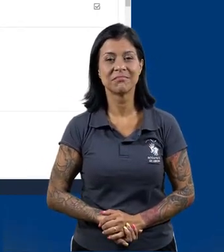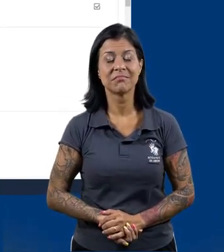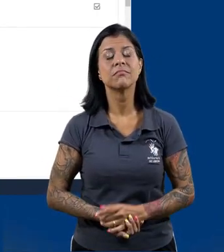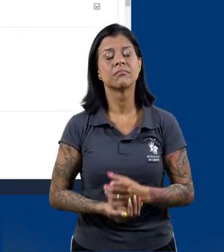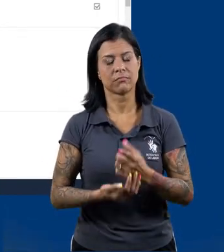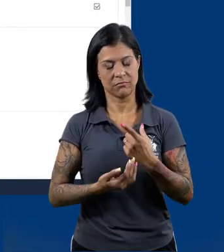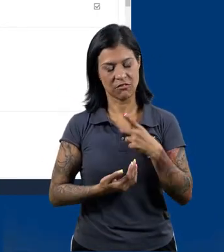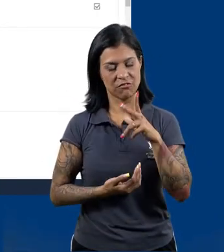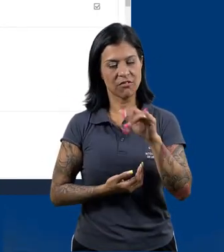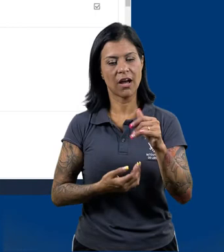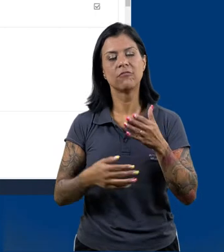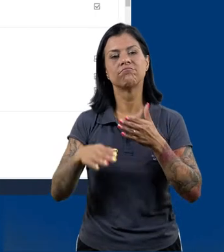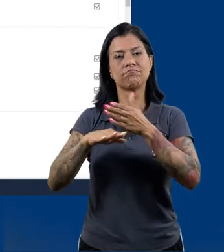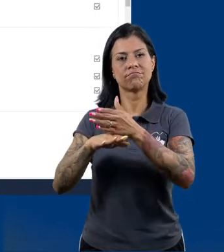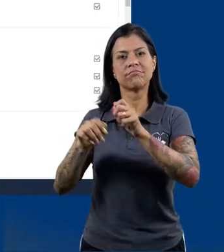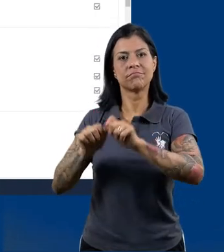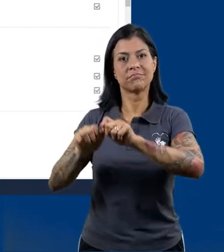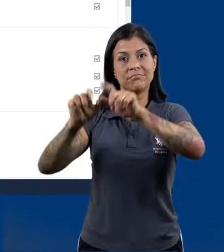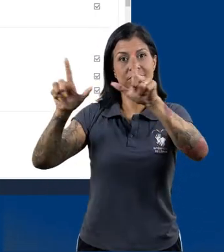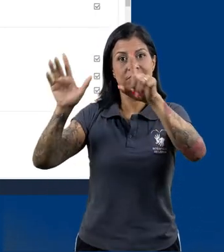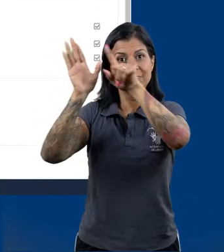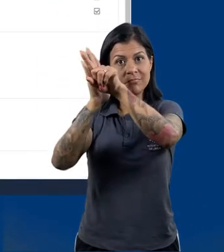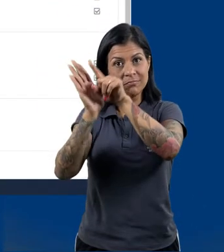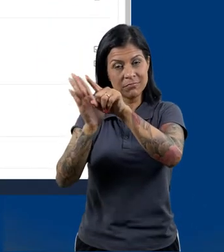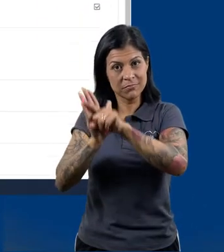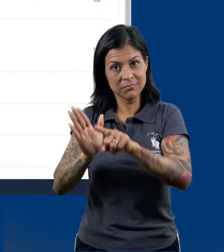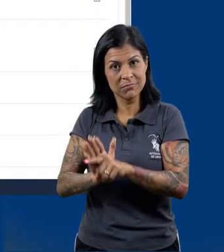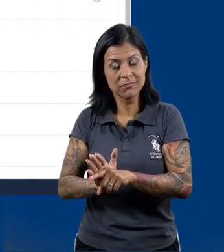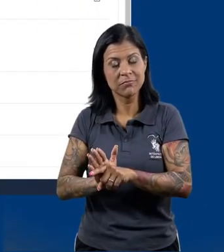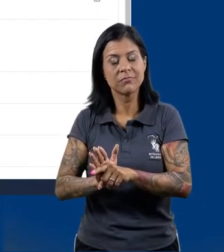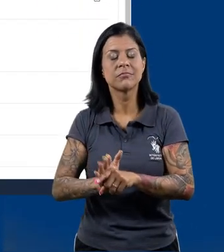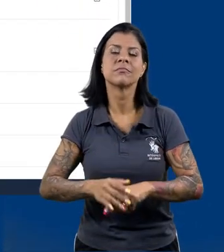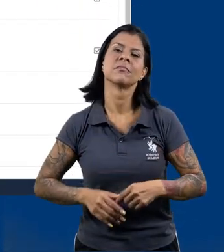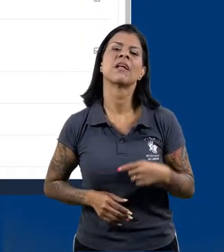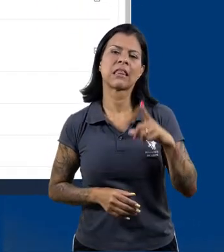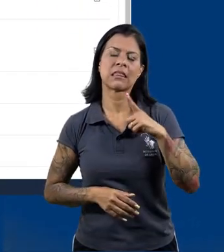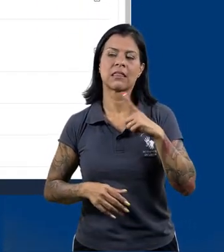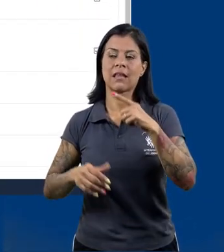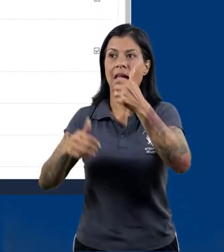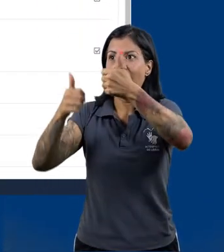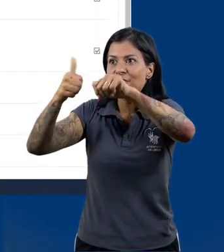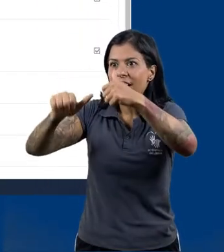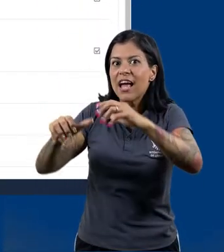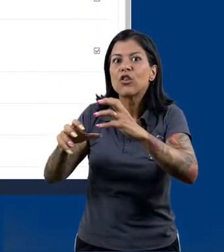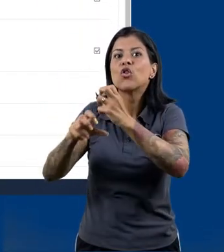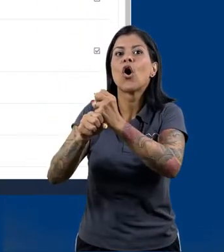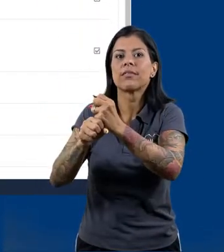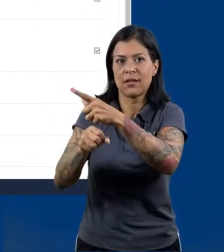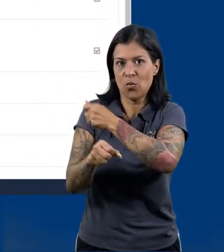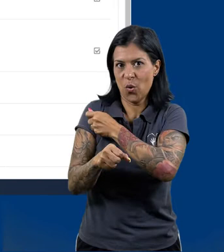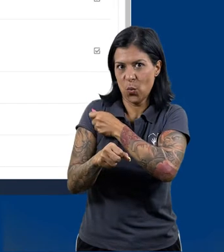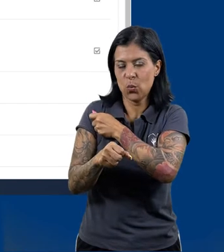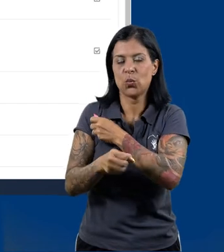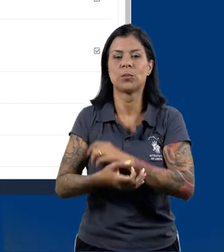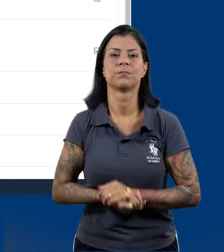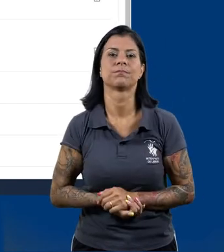Devemos acessar o questionário em que desejamos avaliar os estudantes,